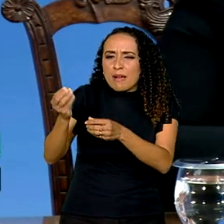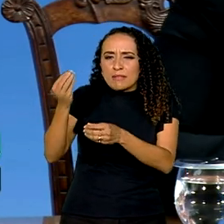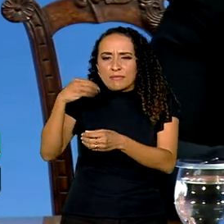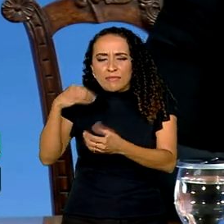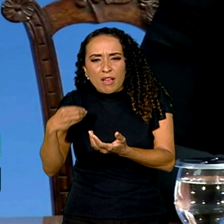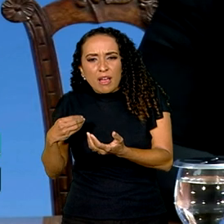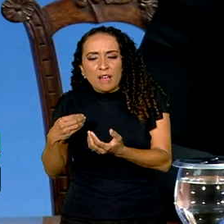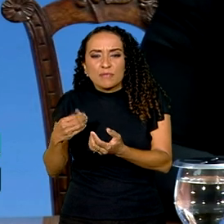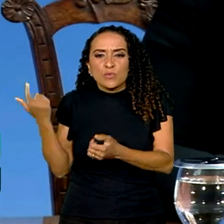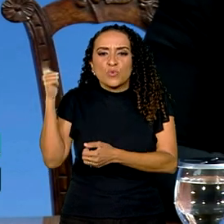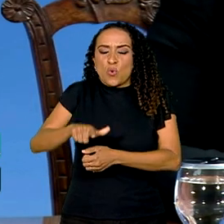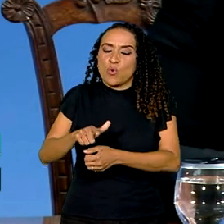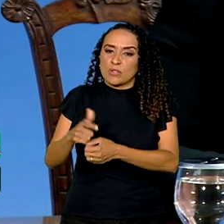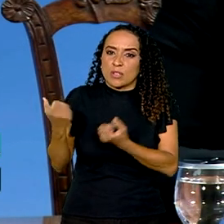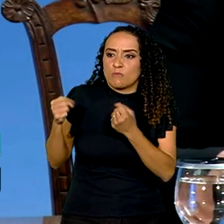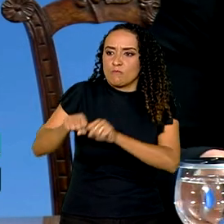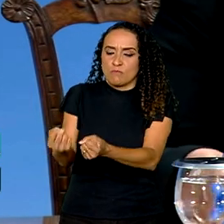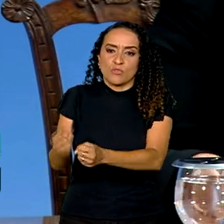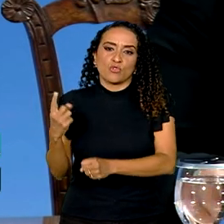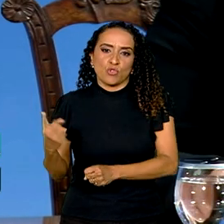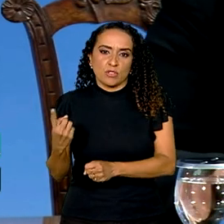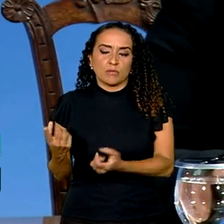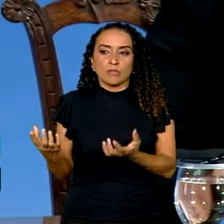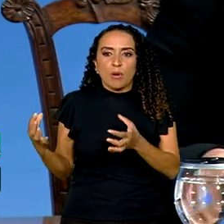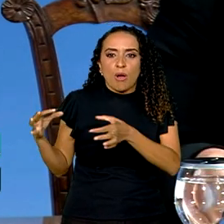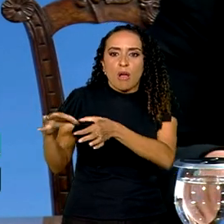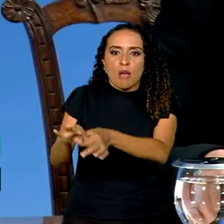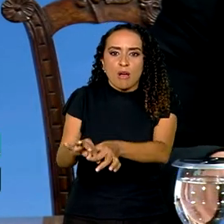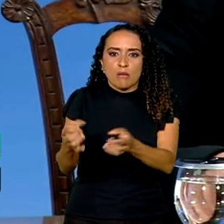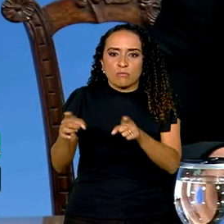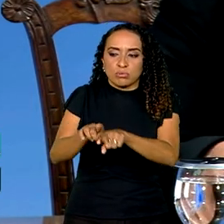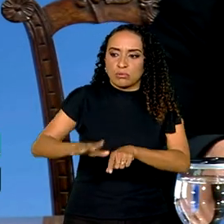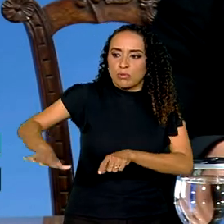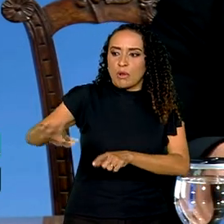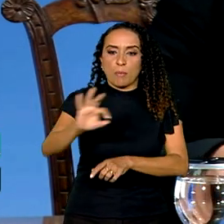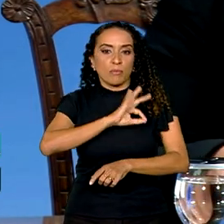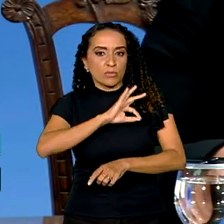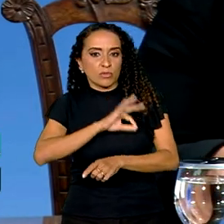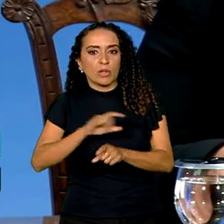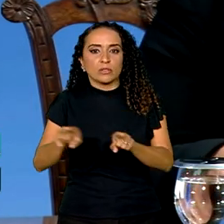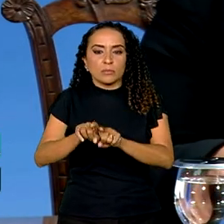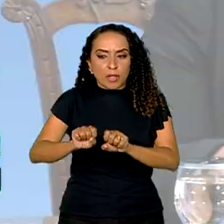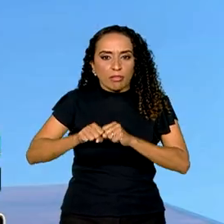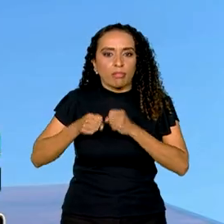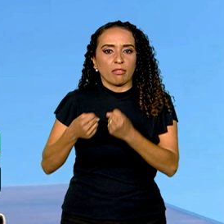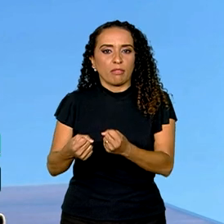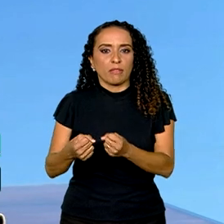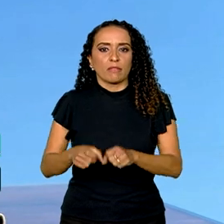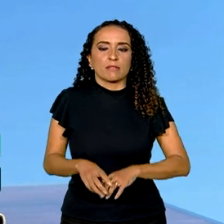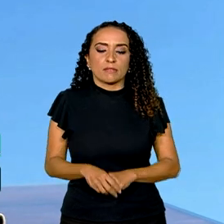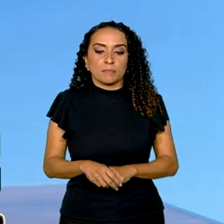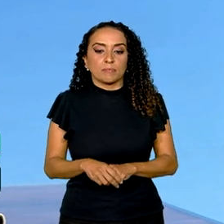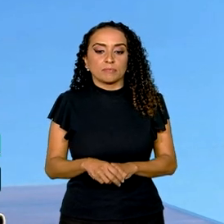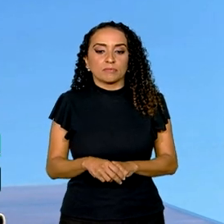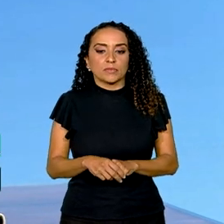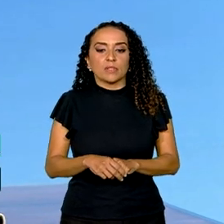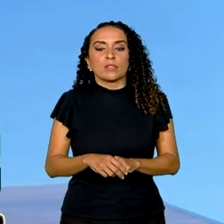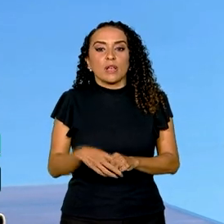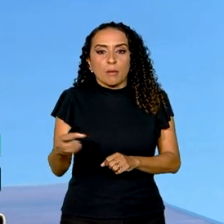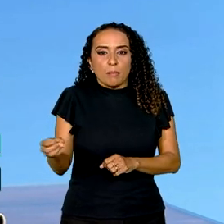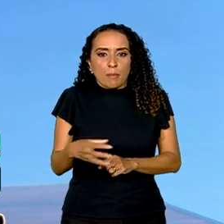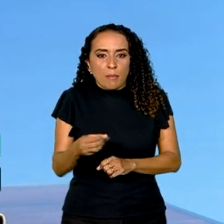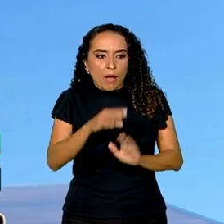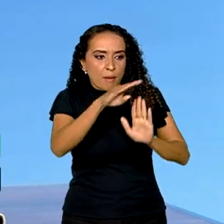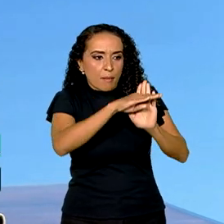condições de combatê-los sozinhos. Então, cooperação na área policial e na área de defesa também. A atualização do